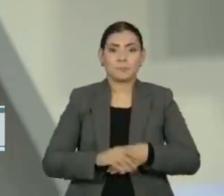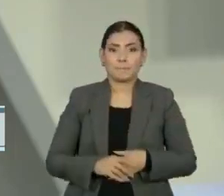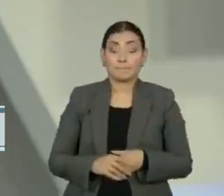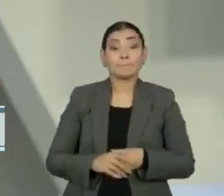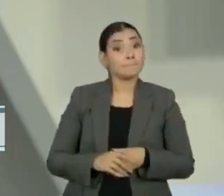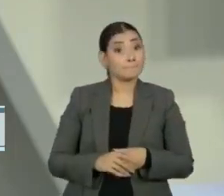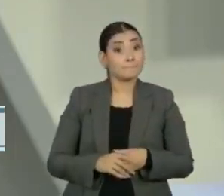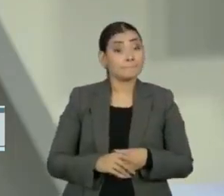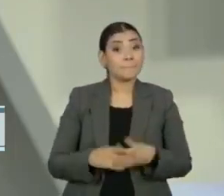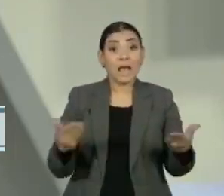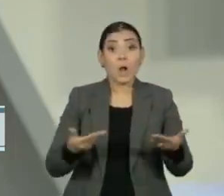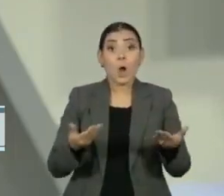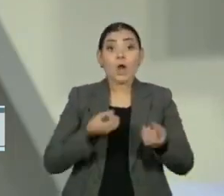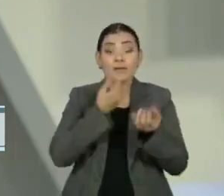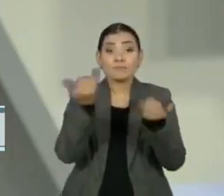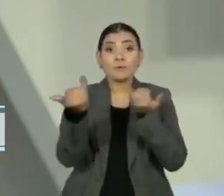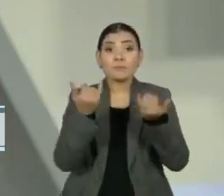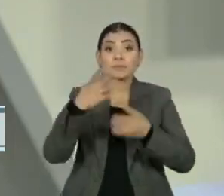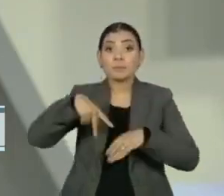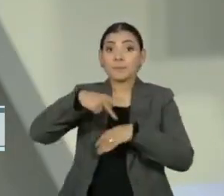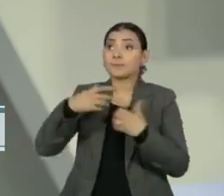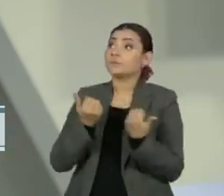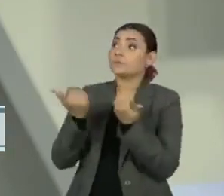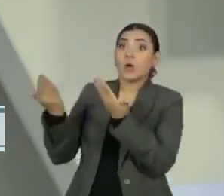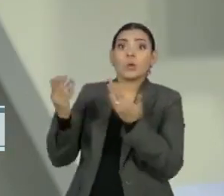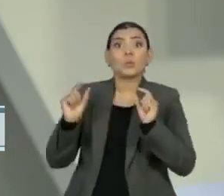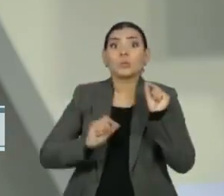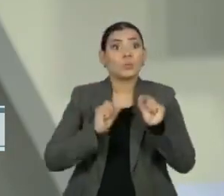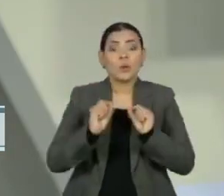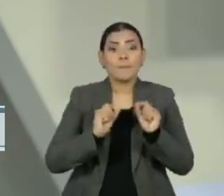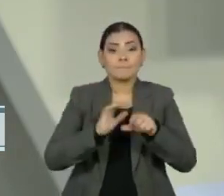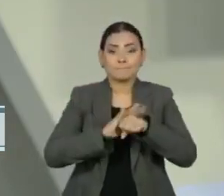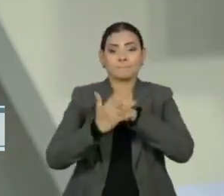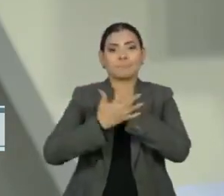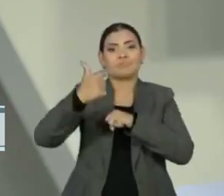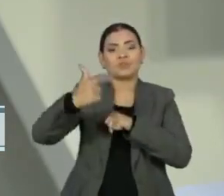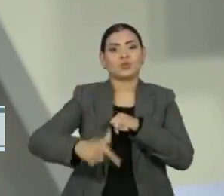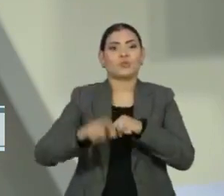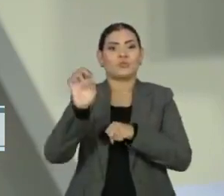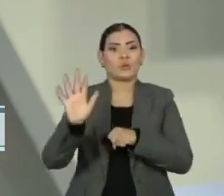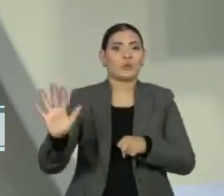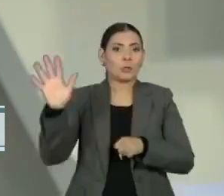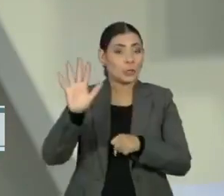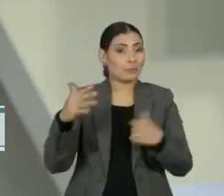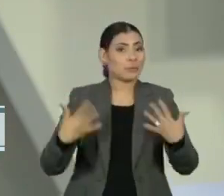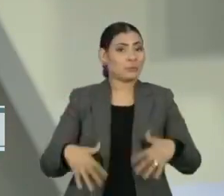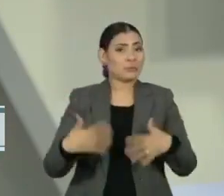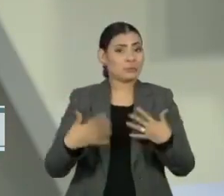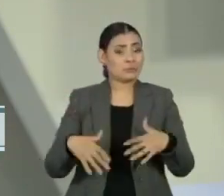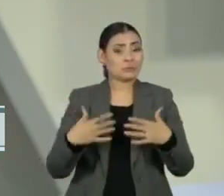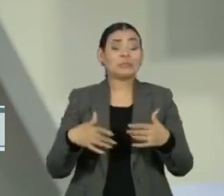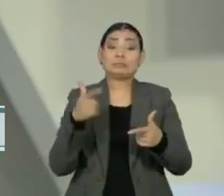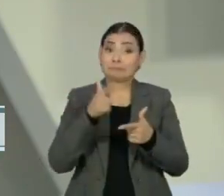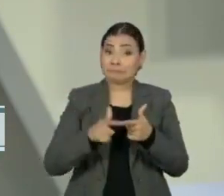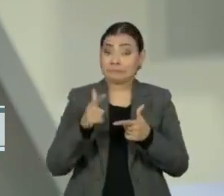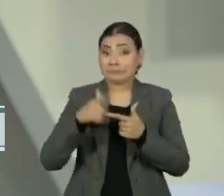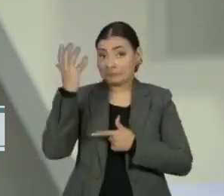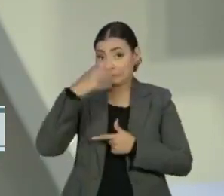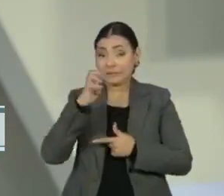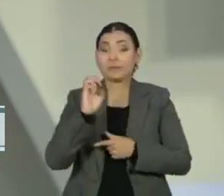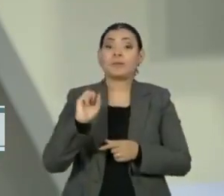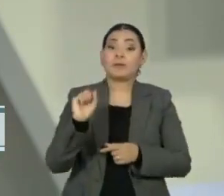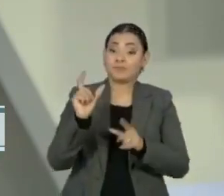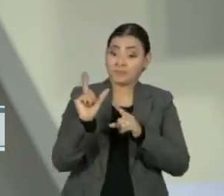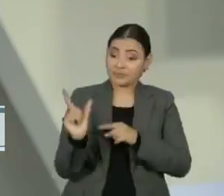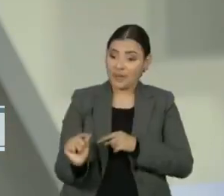Olha só, para as notícias internacionais, agora a nova onda da Covid-19 na Europa provoca o bloqueio em várias regiões da